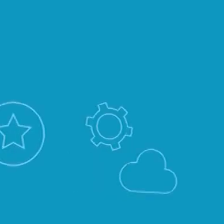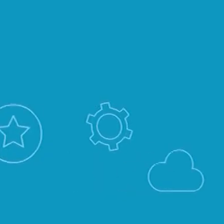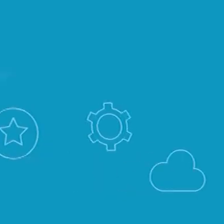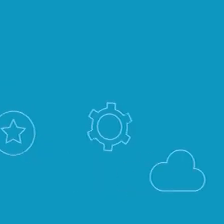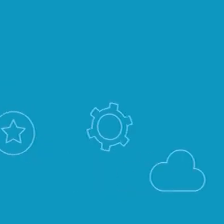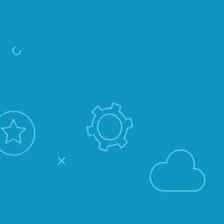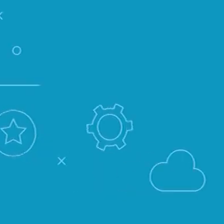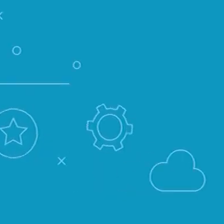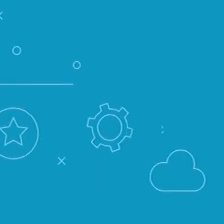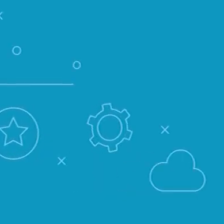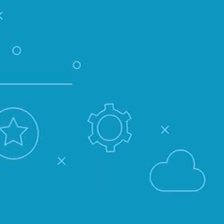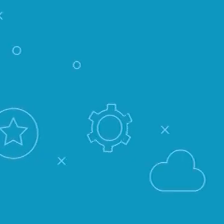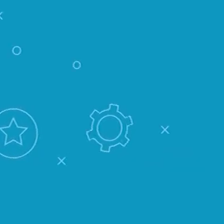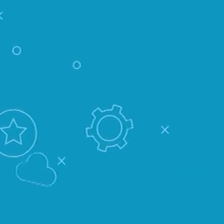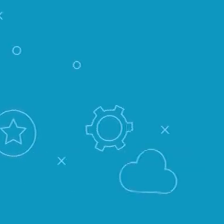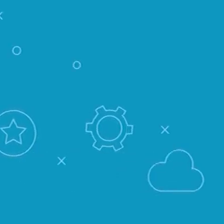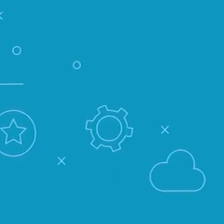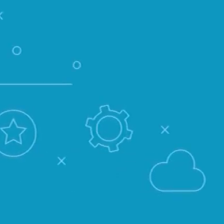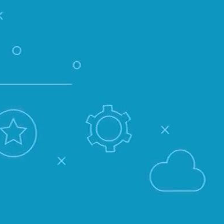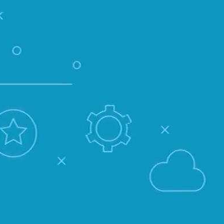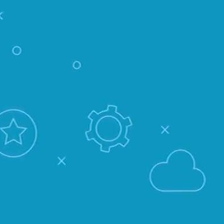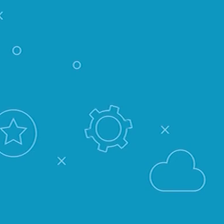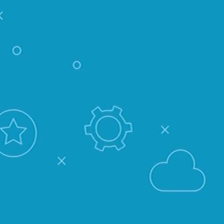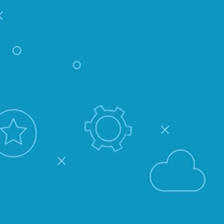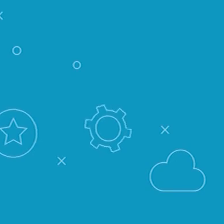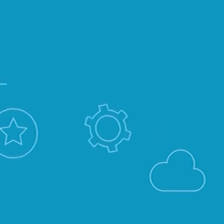tchau.